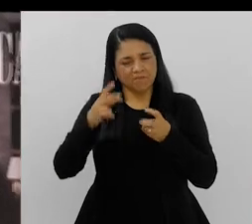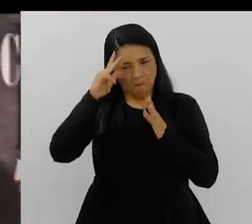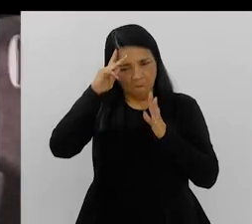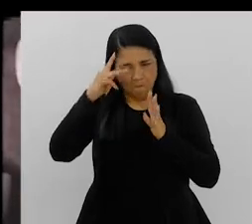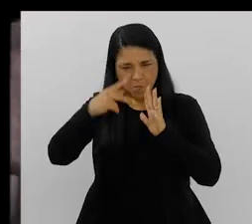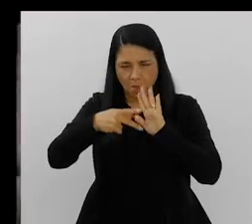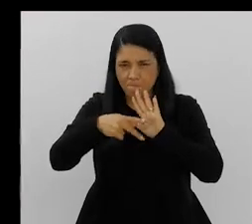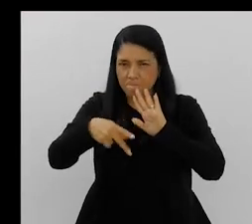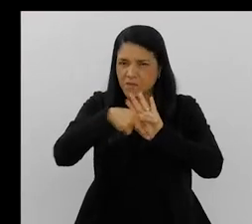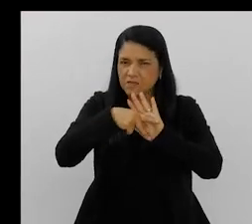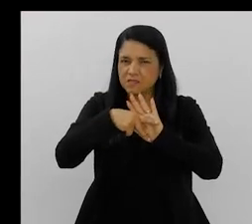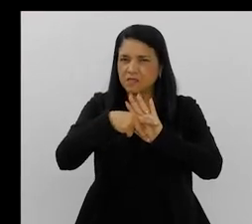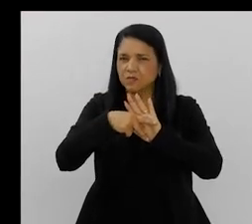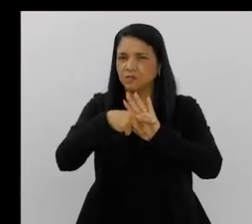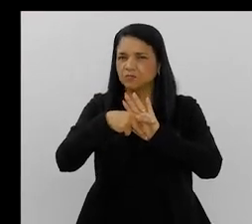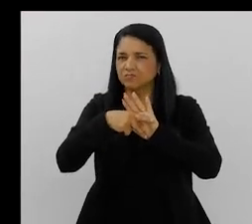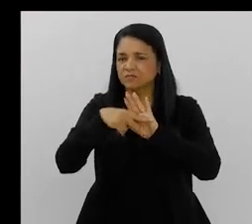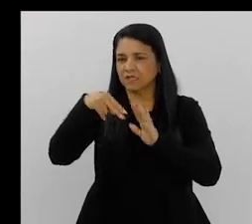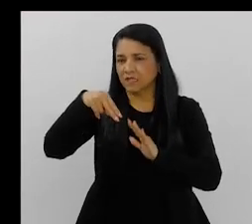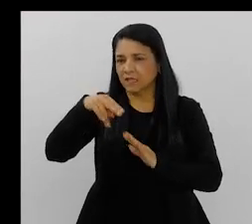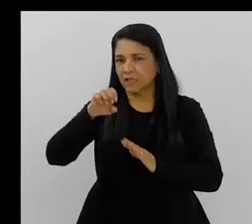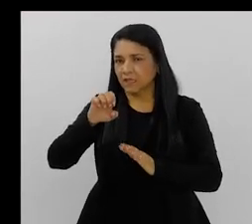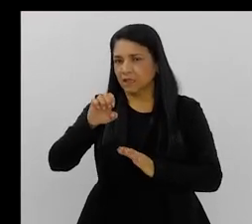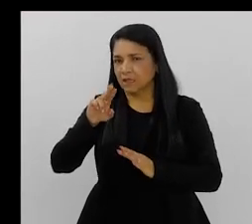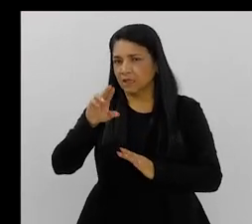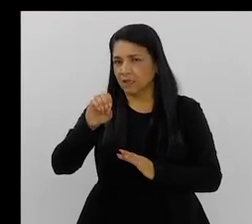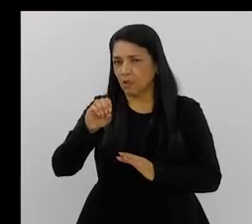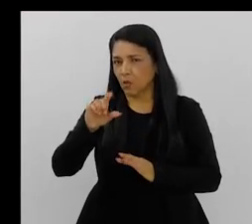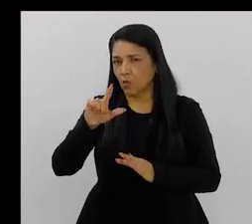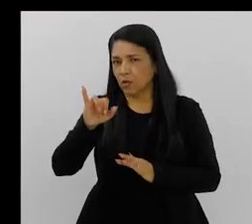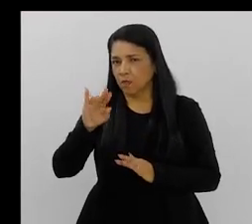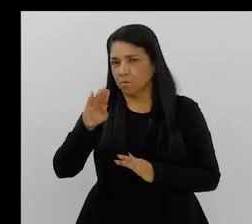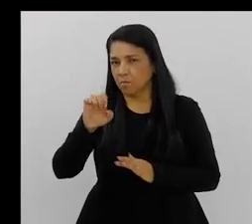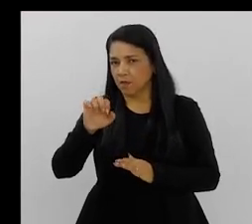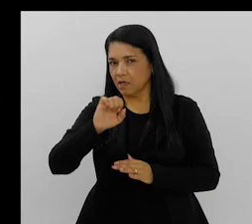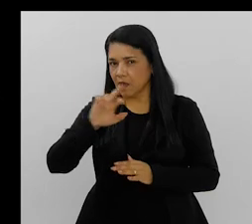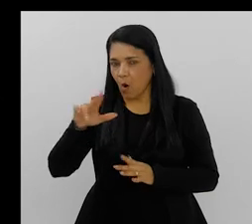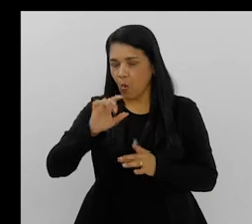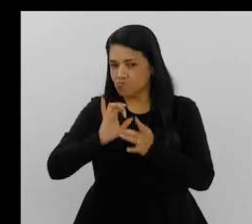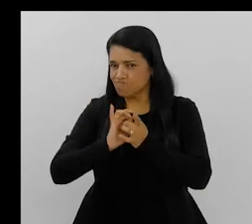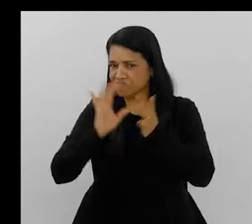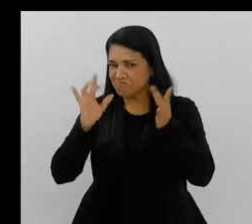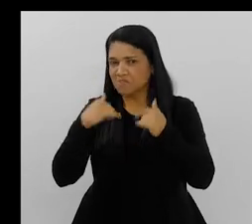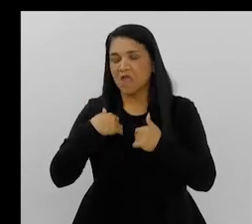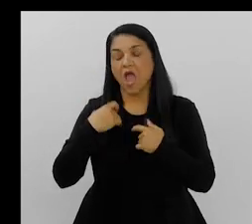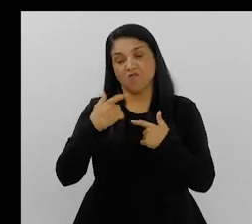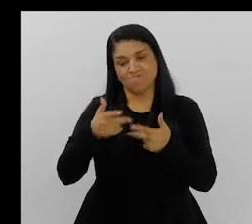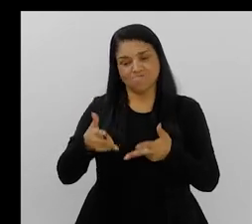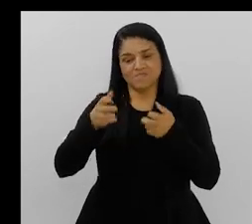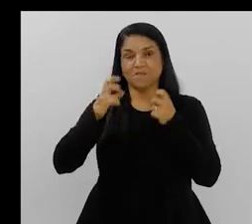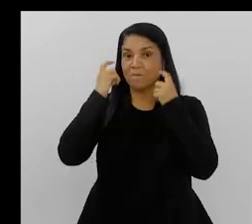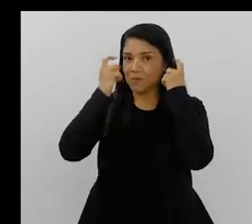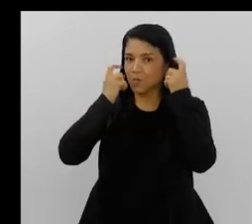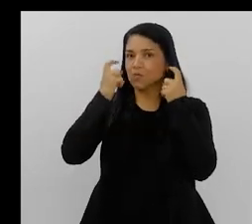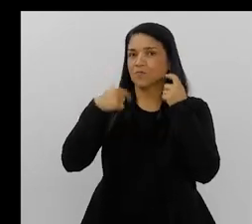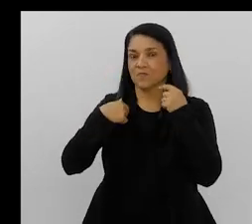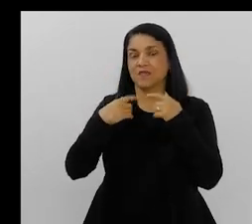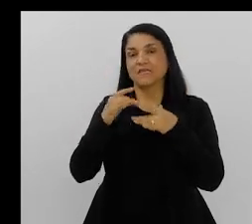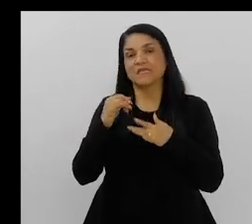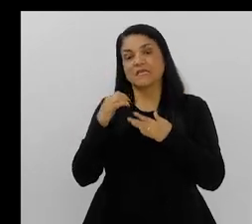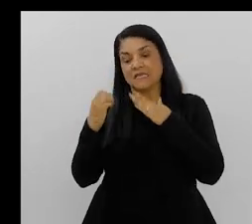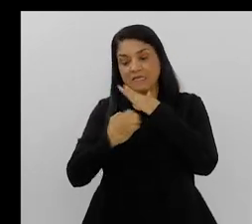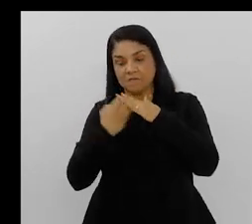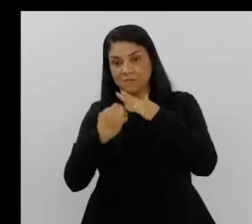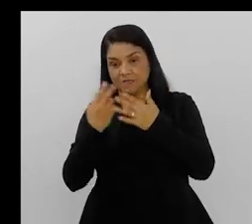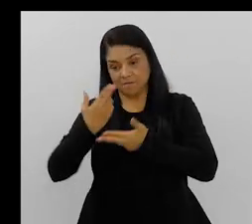mas eu também vejo uma apropriação de uma lógica neoliberal em relação a isso. E por isso que eu vivo com muita preocupação. Quando a gente